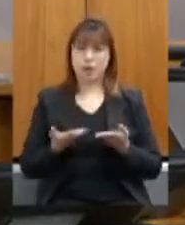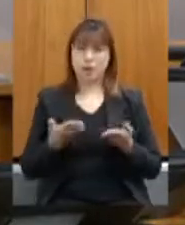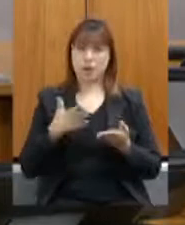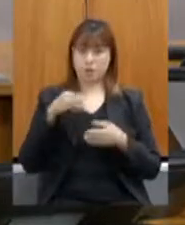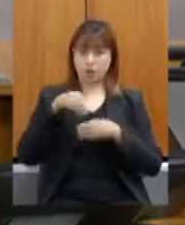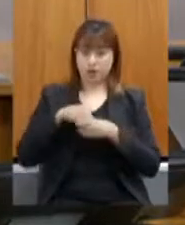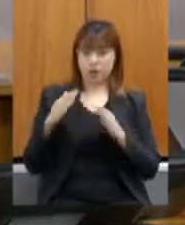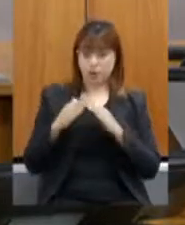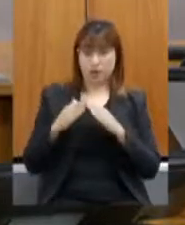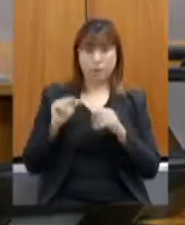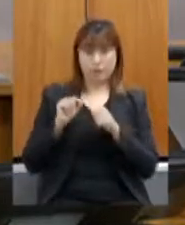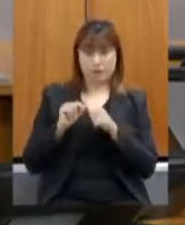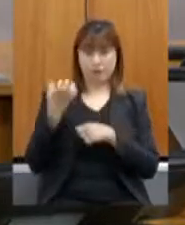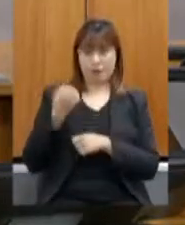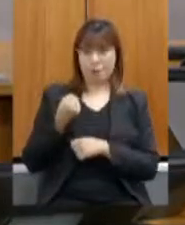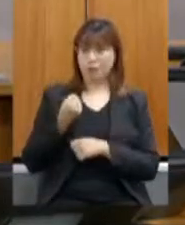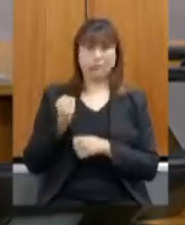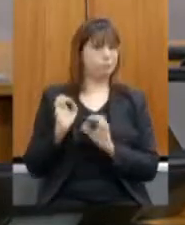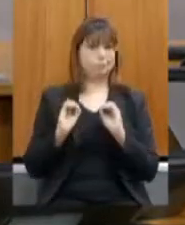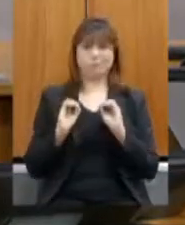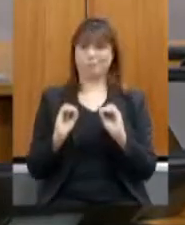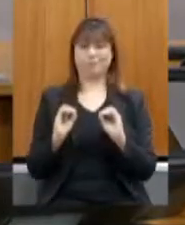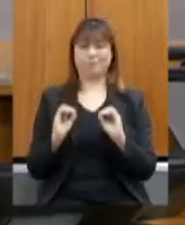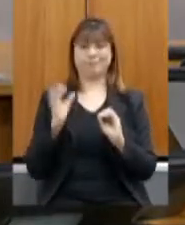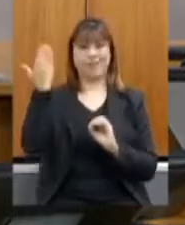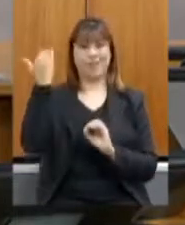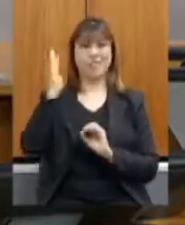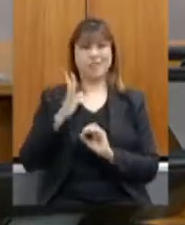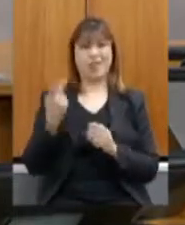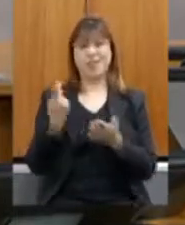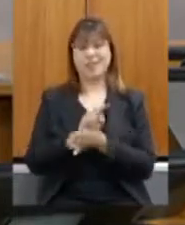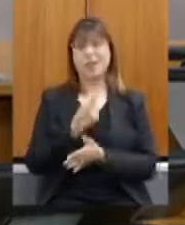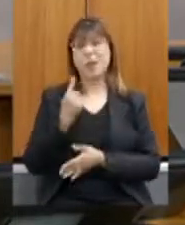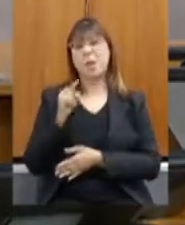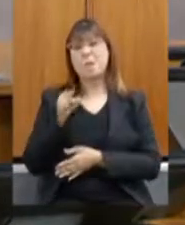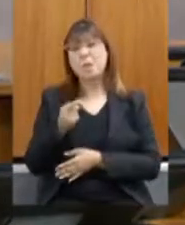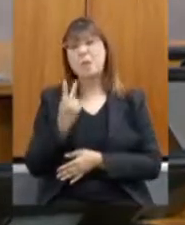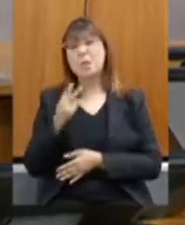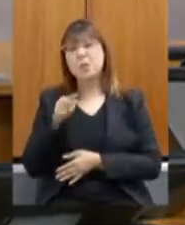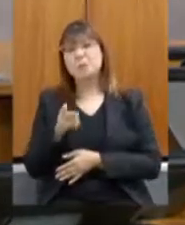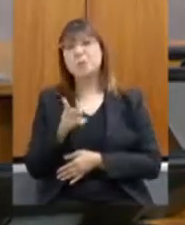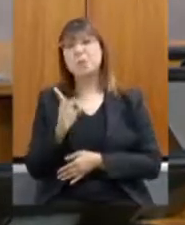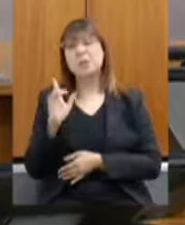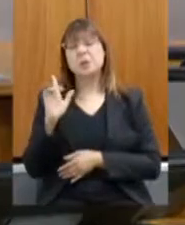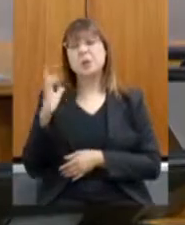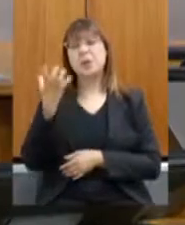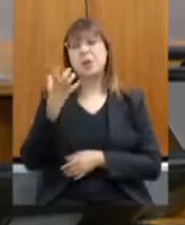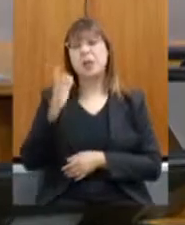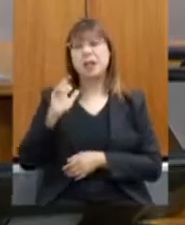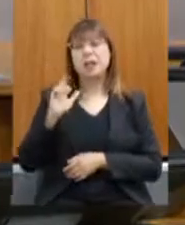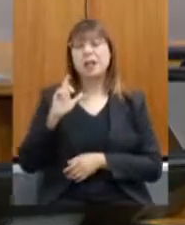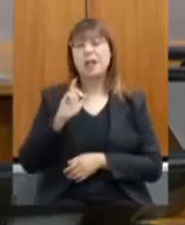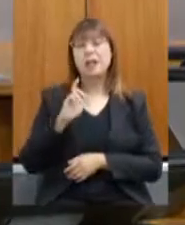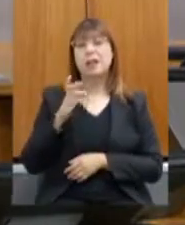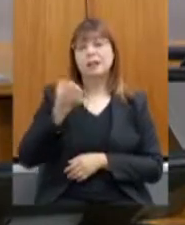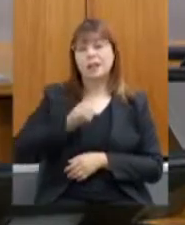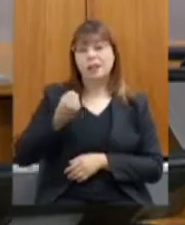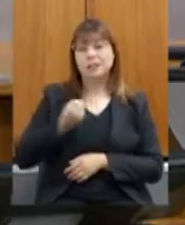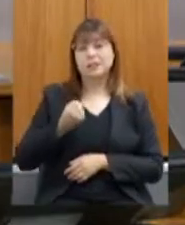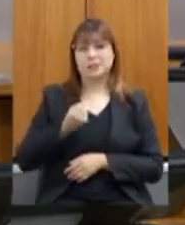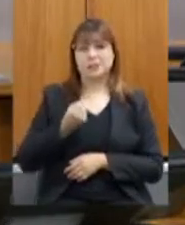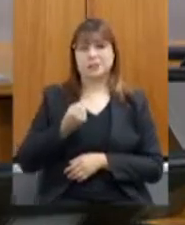casa, já produzimos mil, dois mil litros, hoje não tiramos nenhum litro de leite,